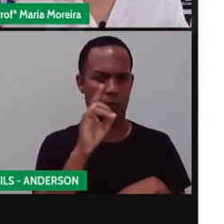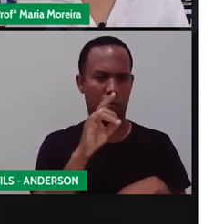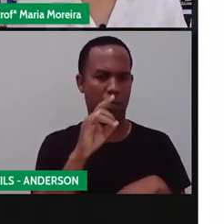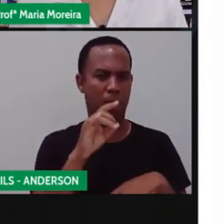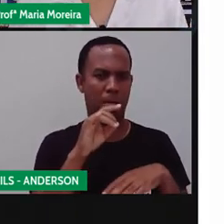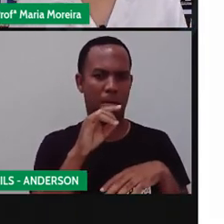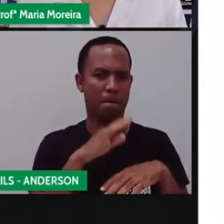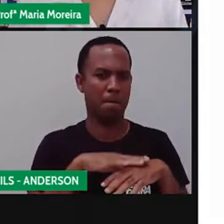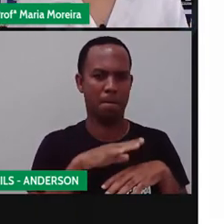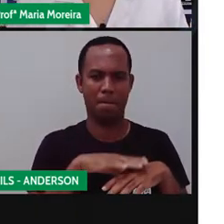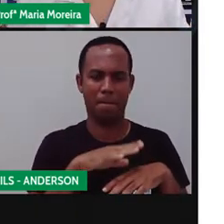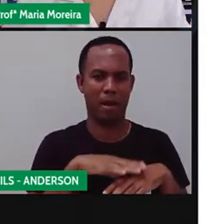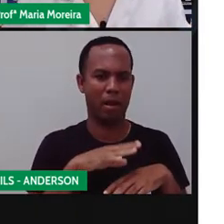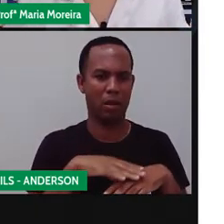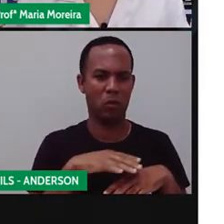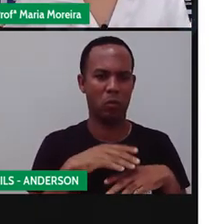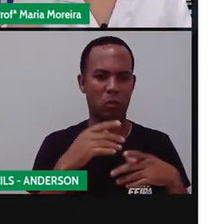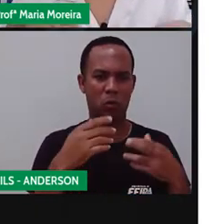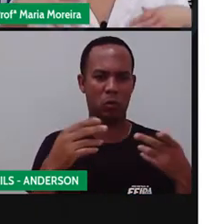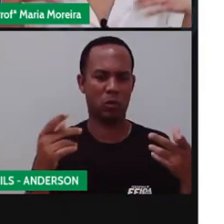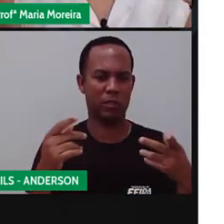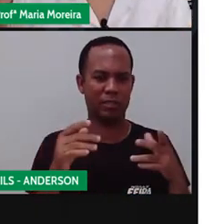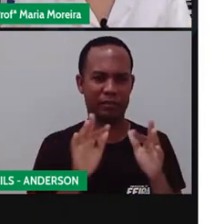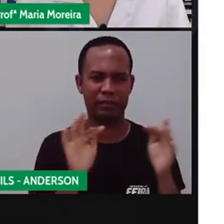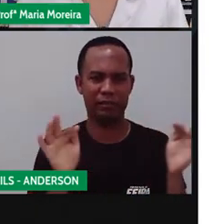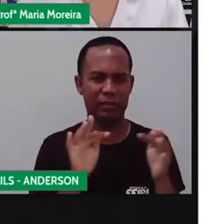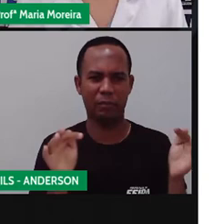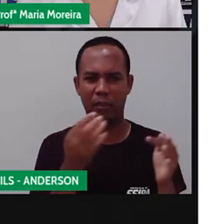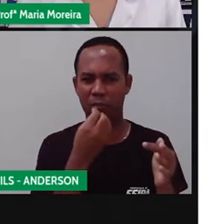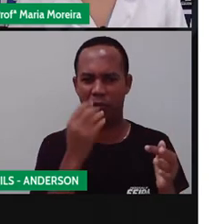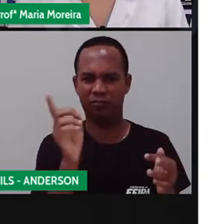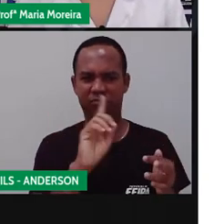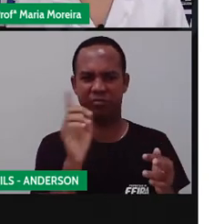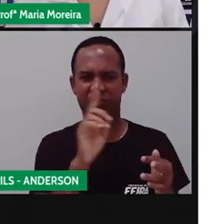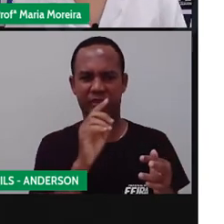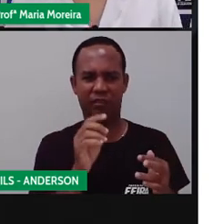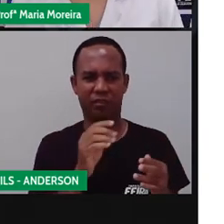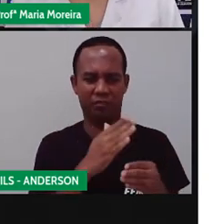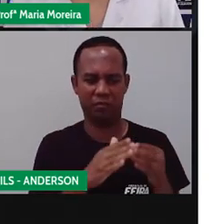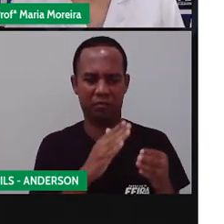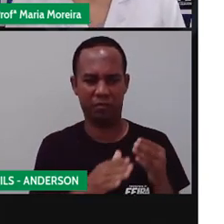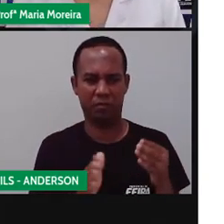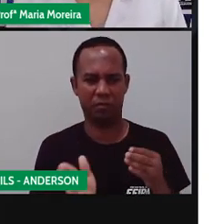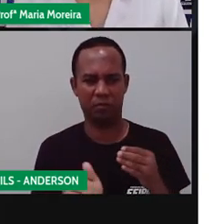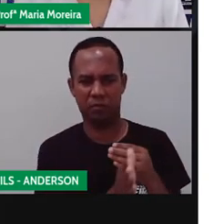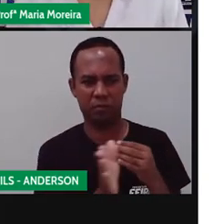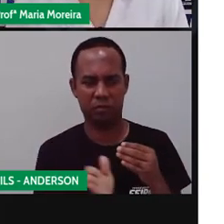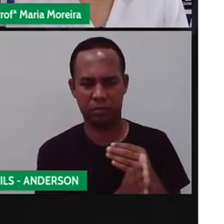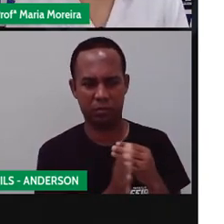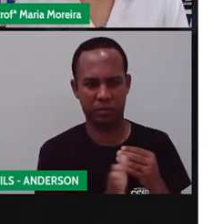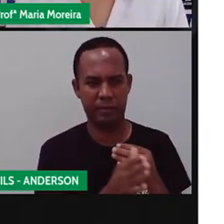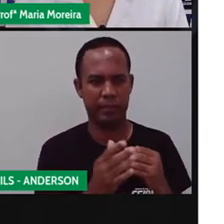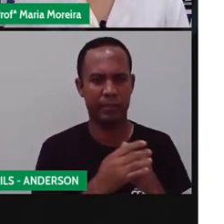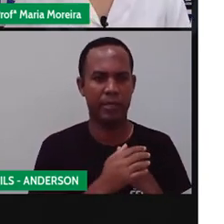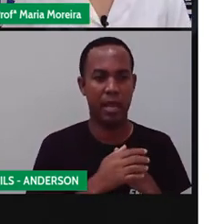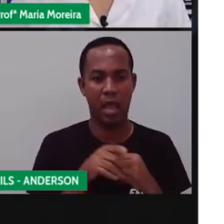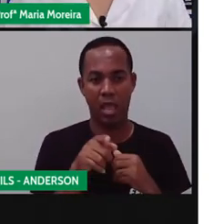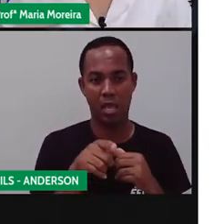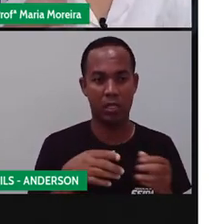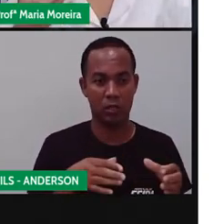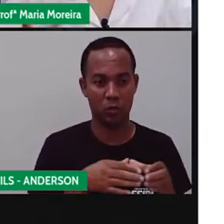que não eram ditas nobres, as partes boas. Então, eles davam o quê? O que não serviu. E aí, o os negos fizeram?